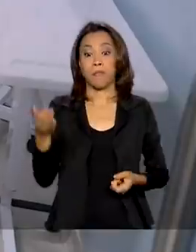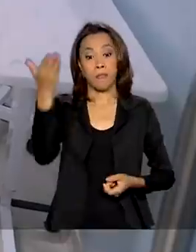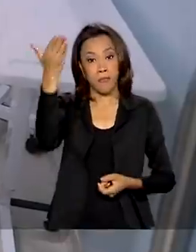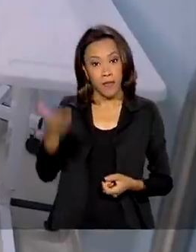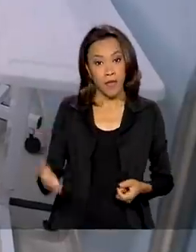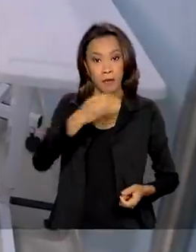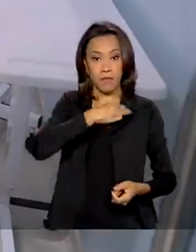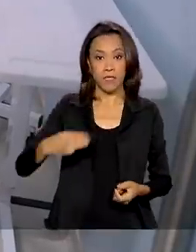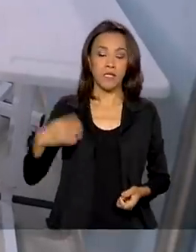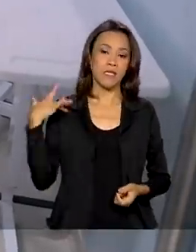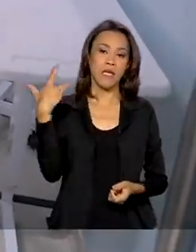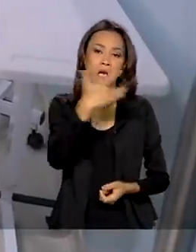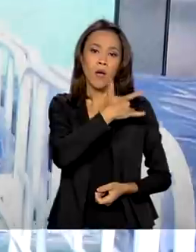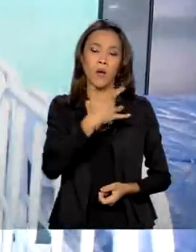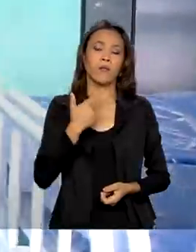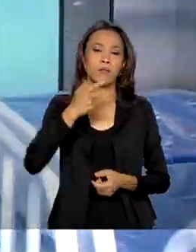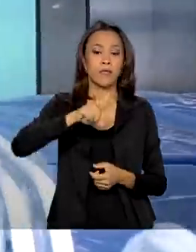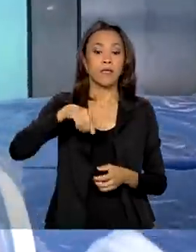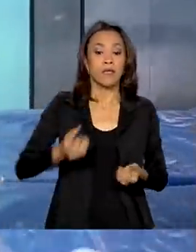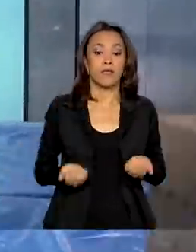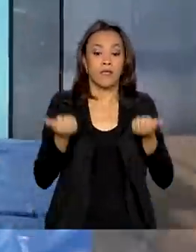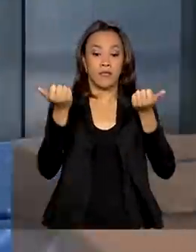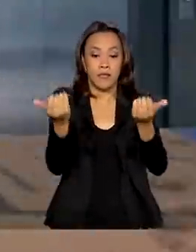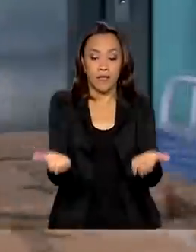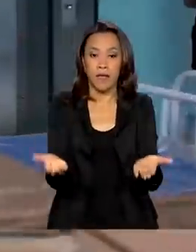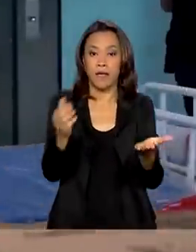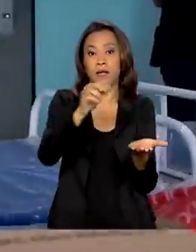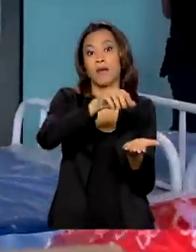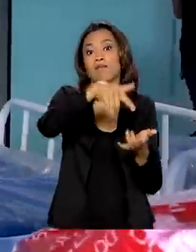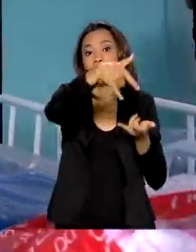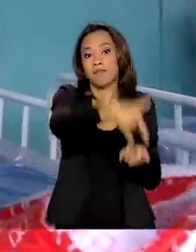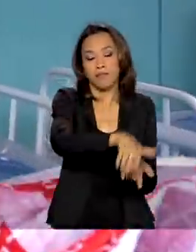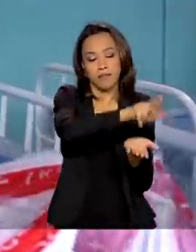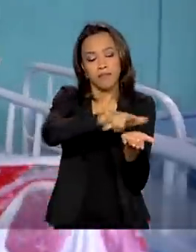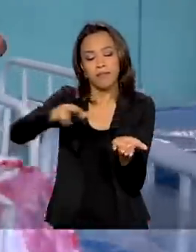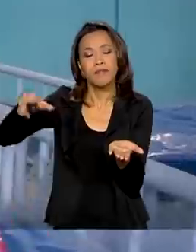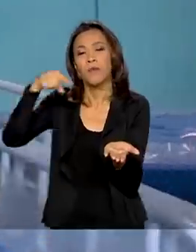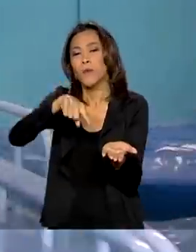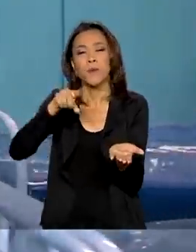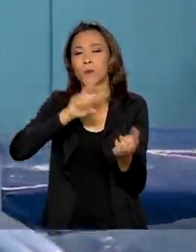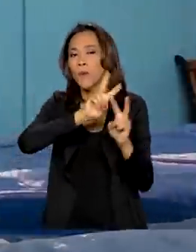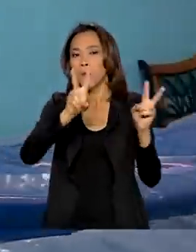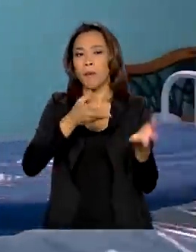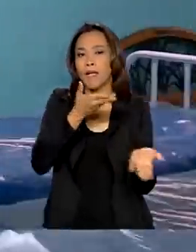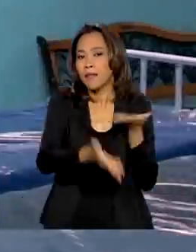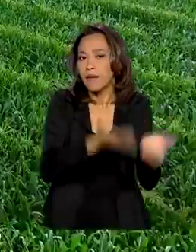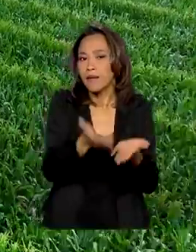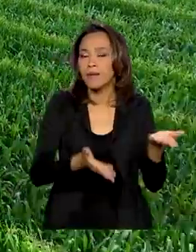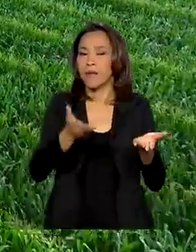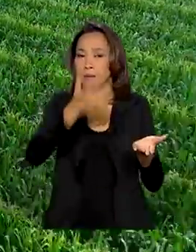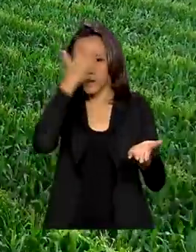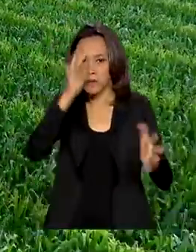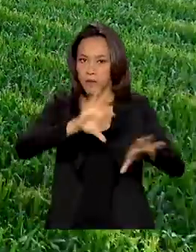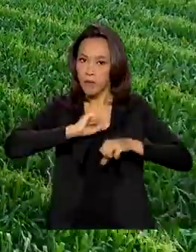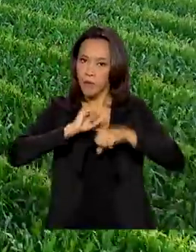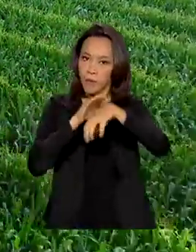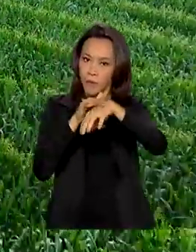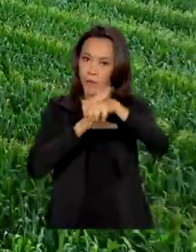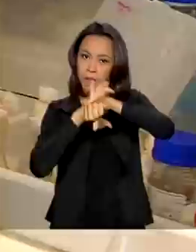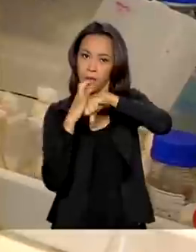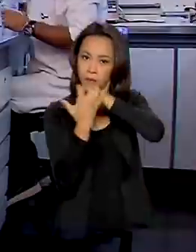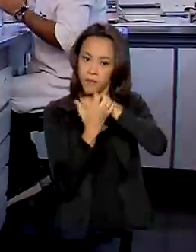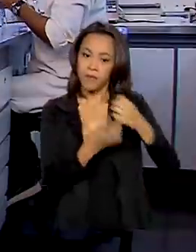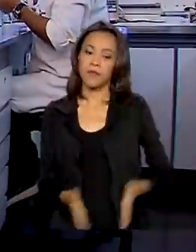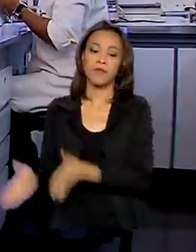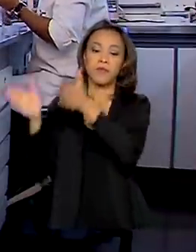ministro da Saúde entrega mais leitos que vão ser usados para tratar pacientes com Covid-19. E na agricultura